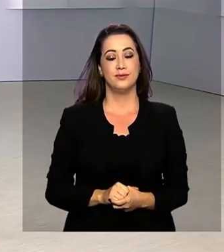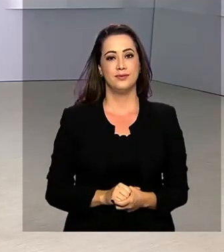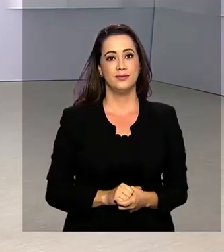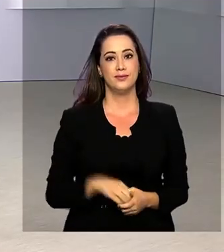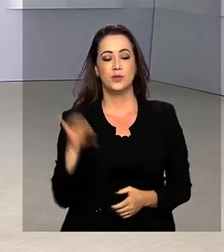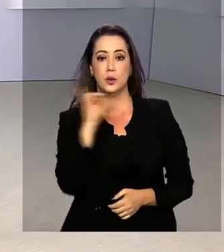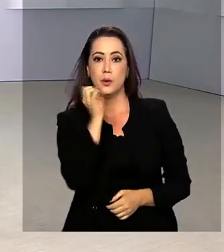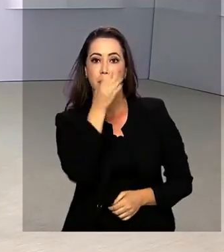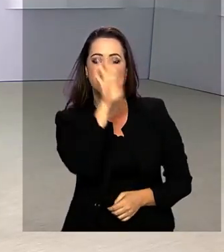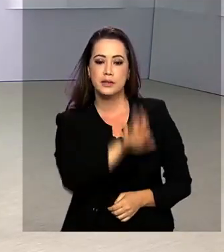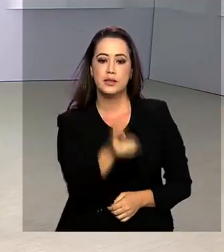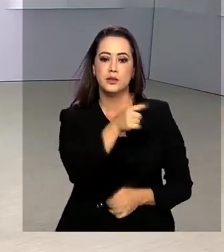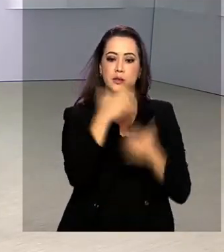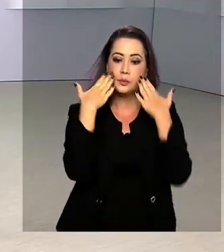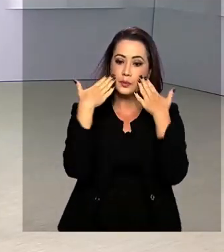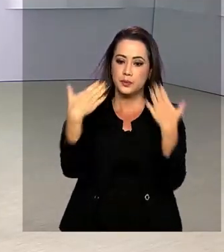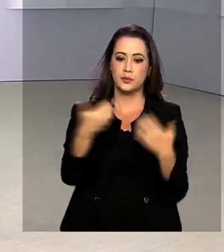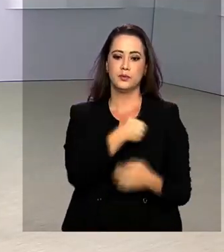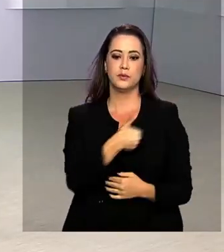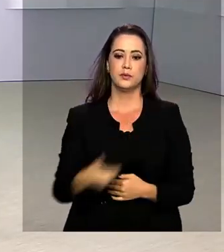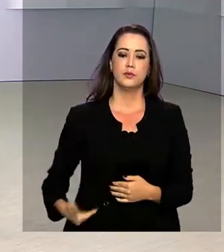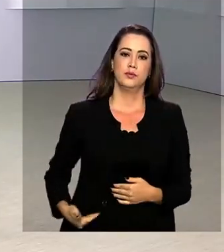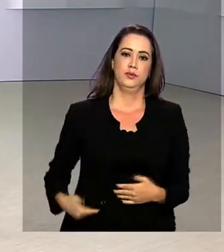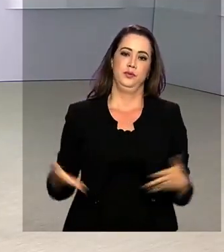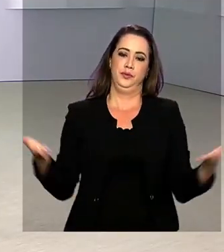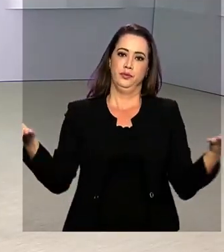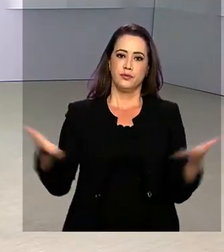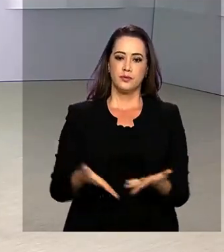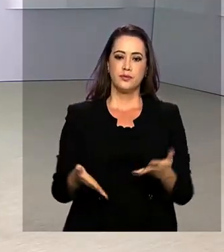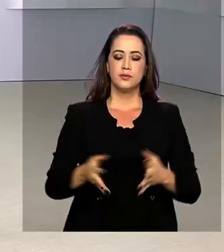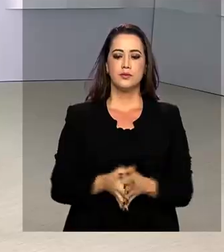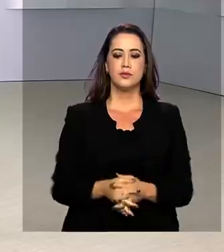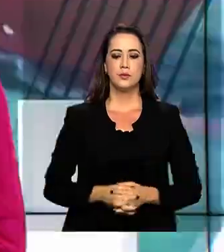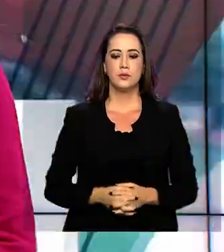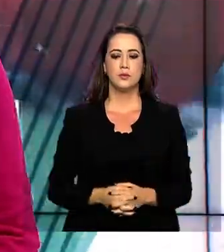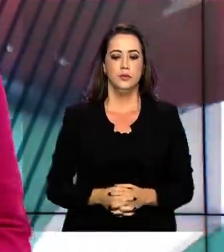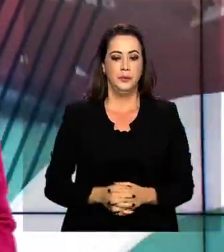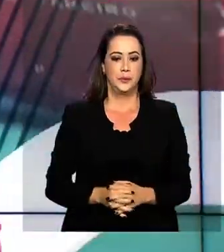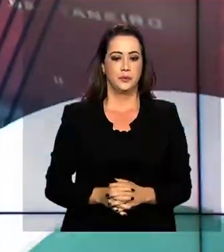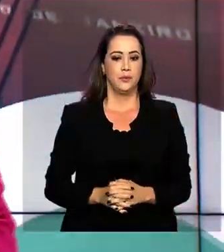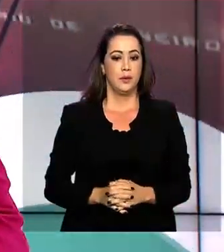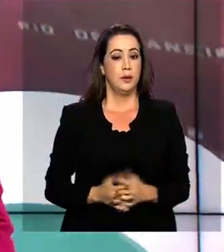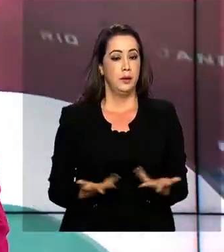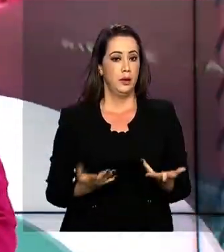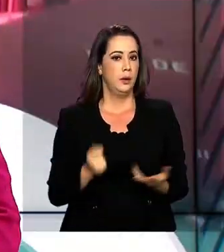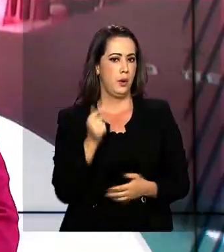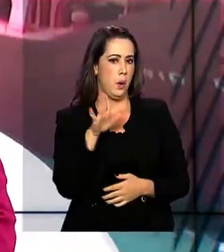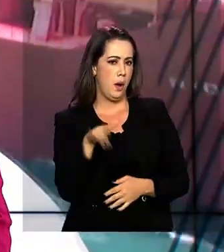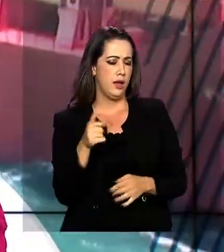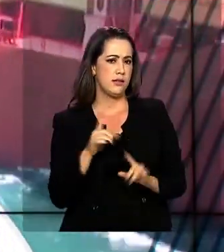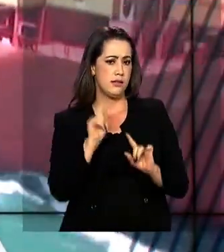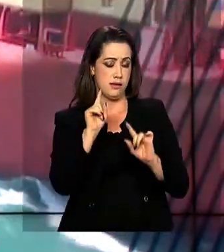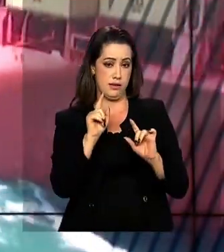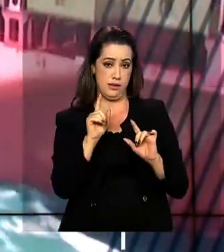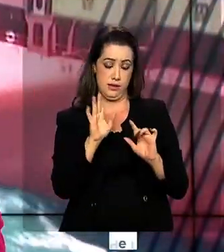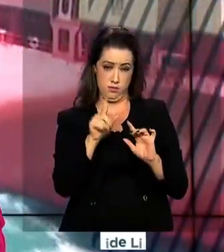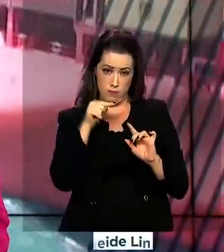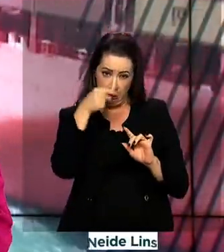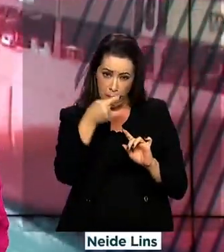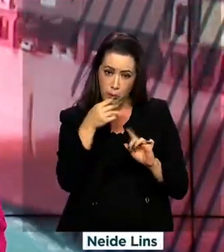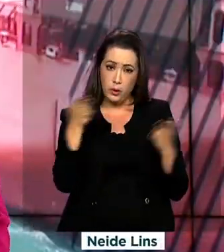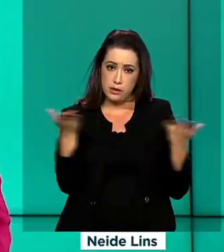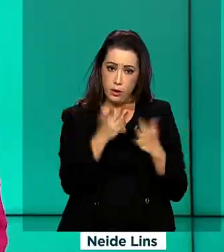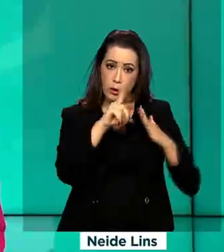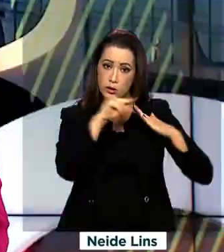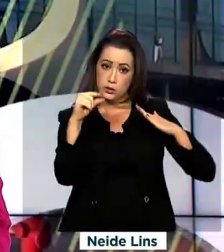Olá, boa tarde. Estamos de volta com mais uma edição do Governo Agora. E daqui a pouco, no Palácio do Planalto, o